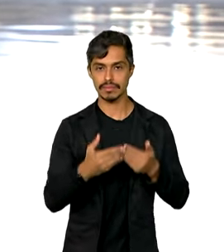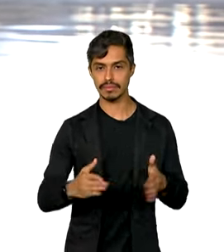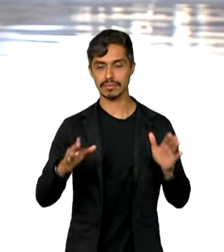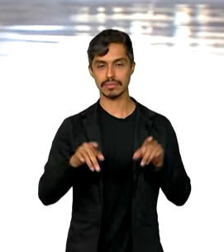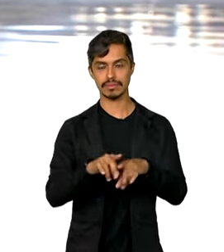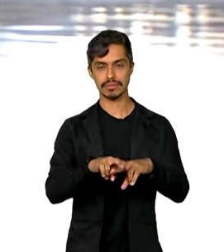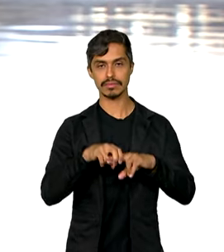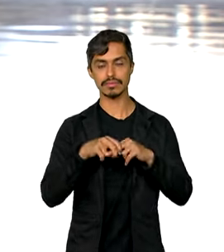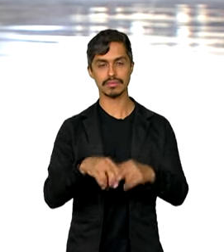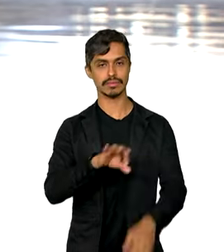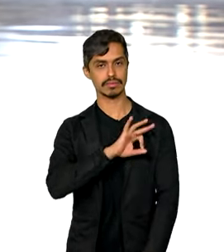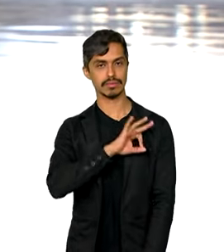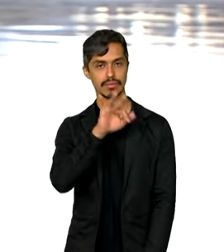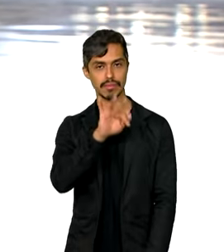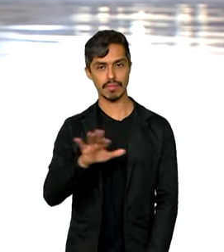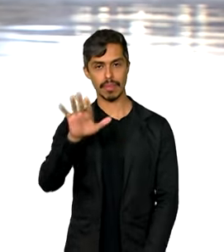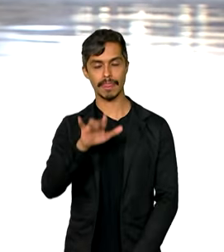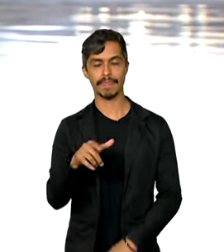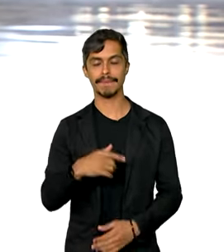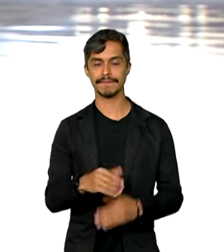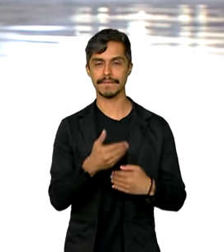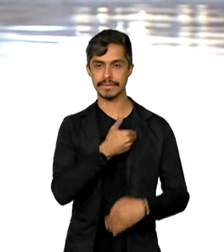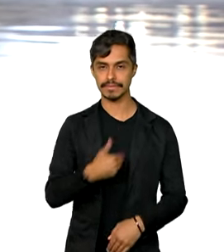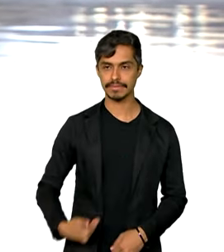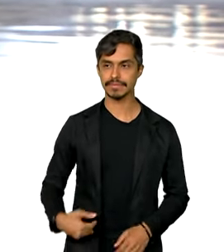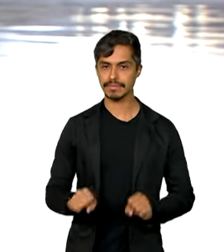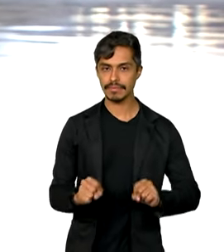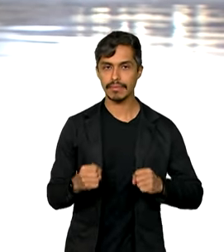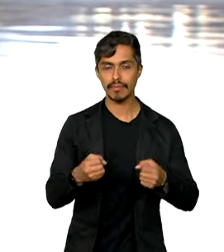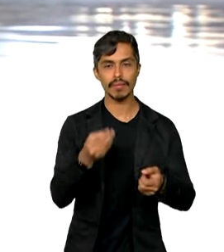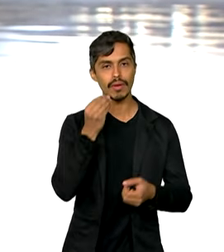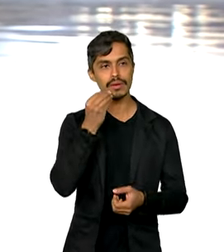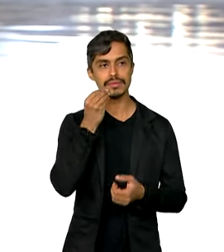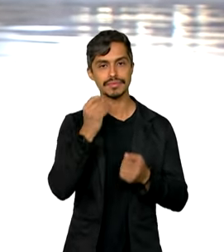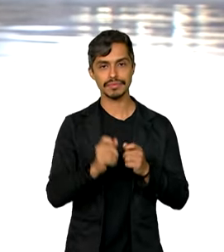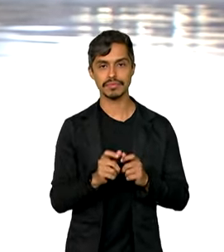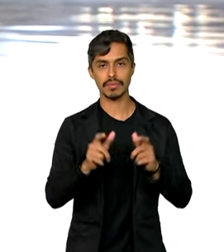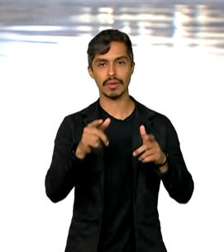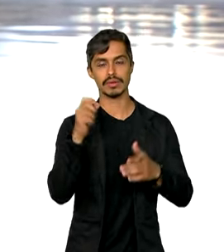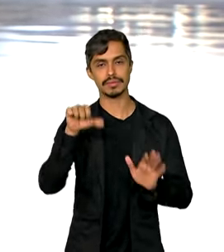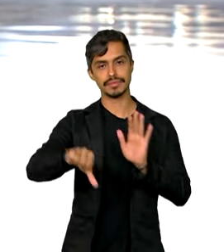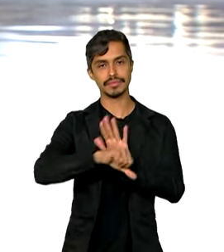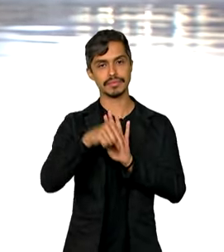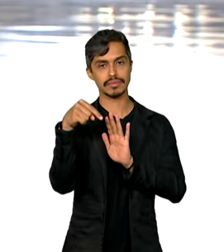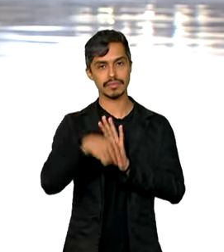Federal e que o governo tem feito um esforço para aumentar a pena para este tipo de crime.